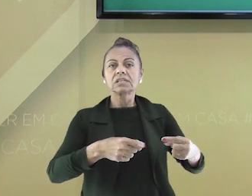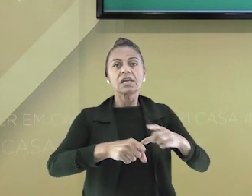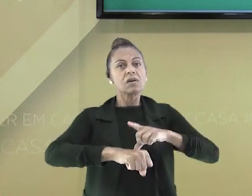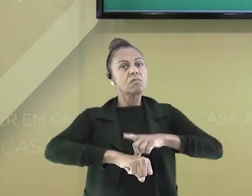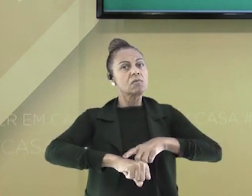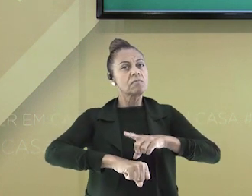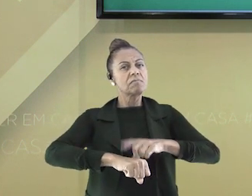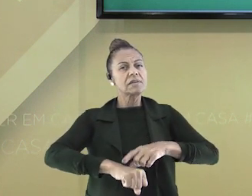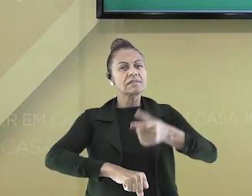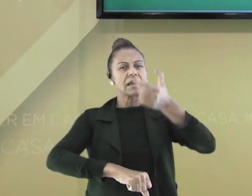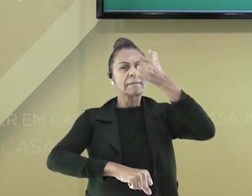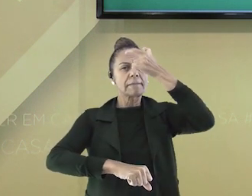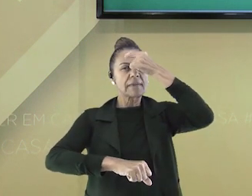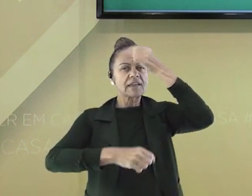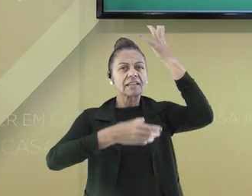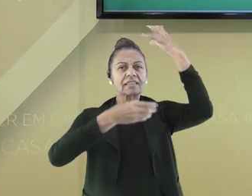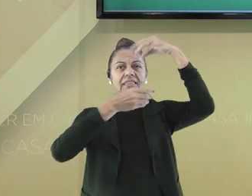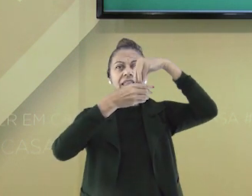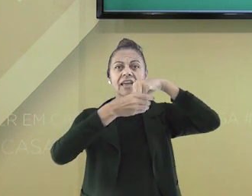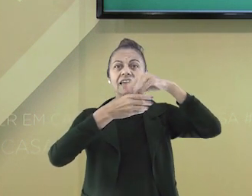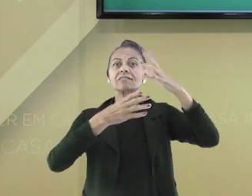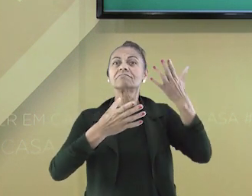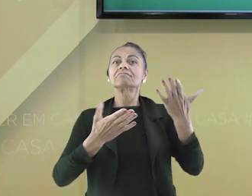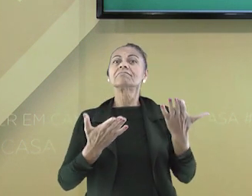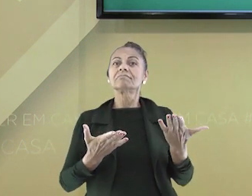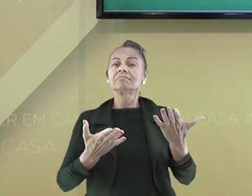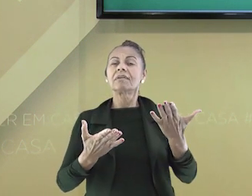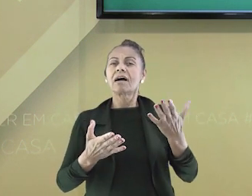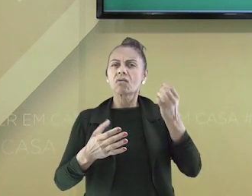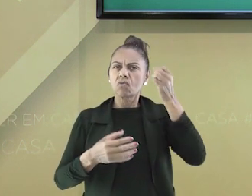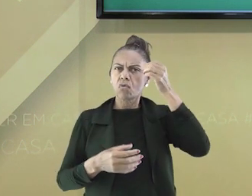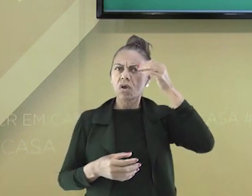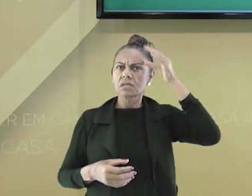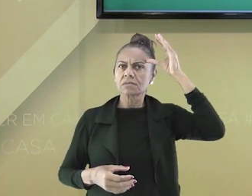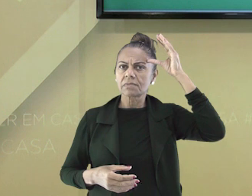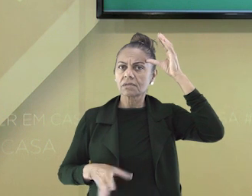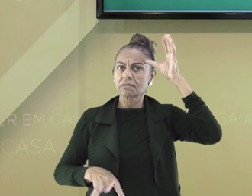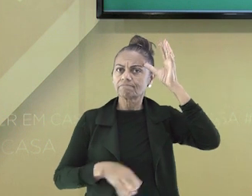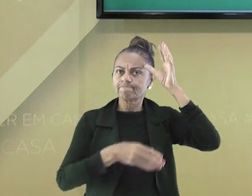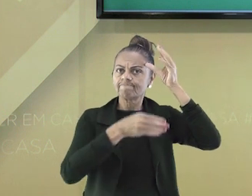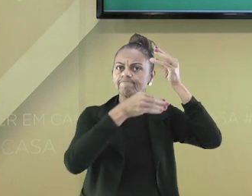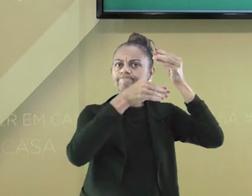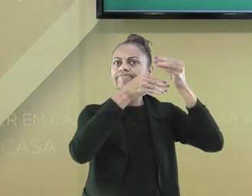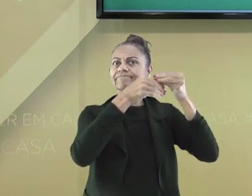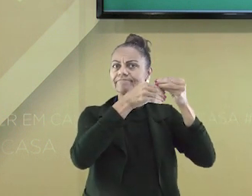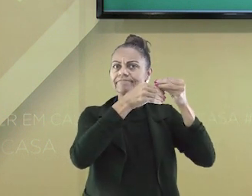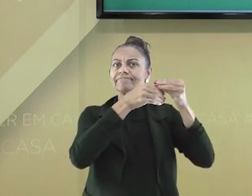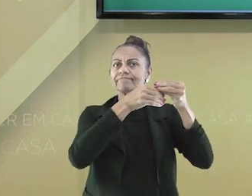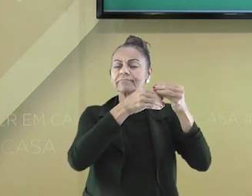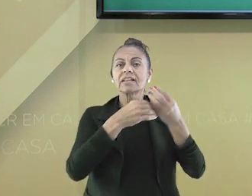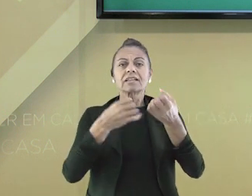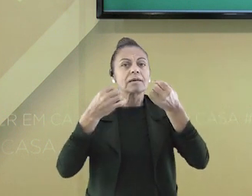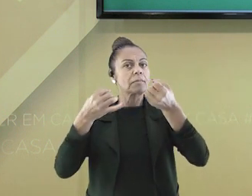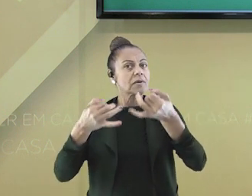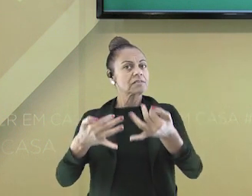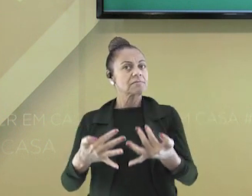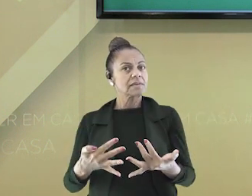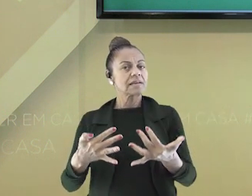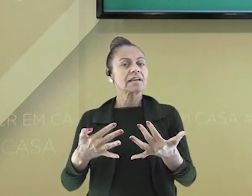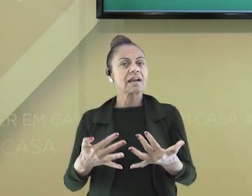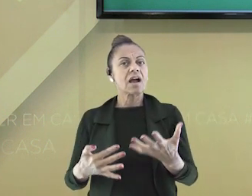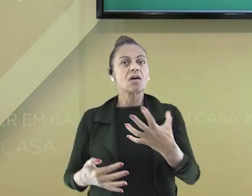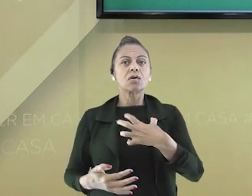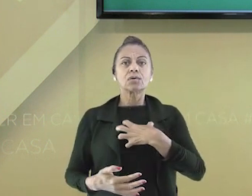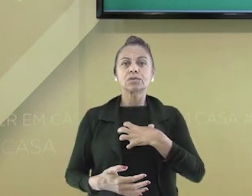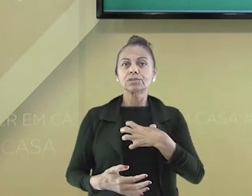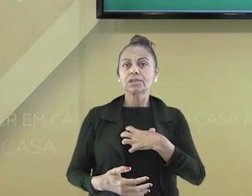registros em nossa memória e estão sendo acrescentados ao nosso conhecimento. Tudo isso pode